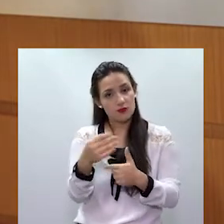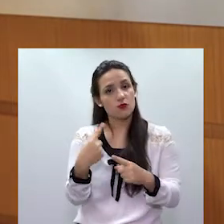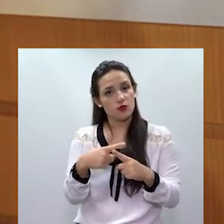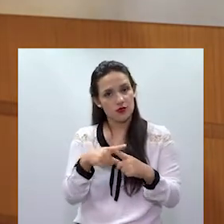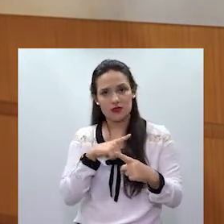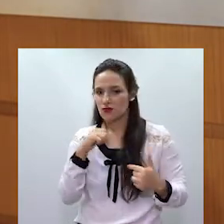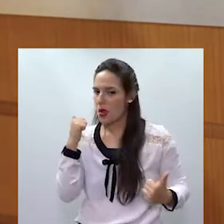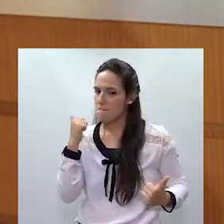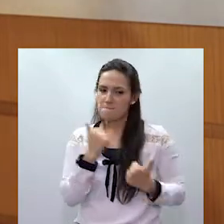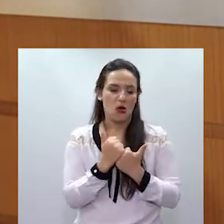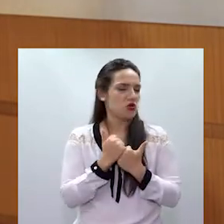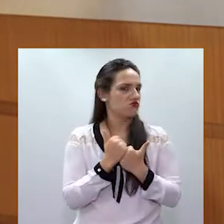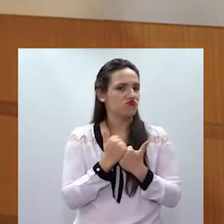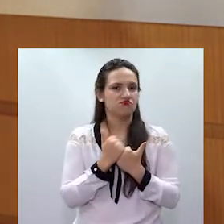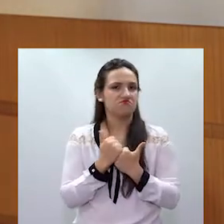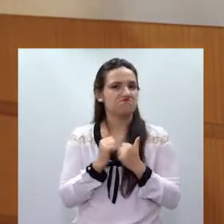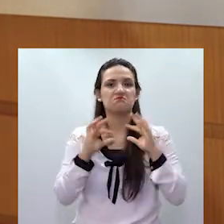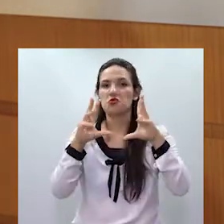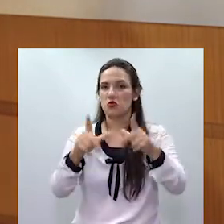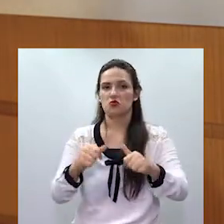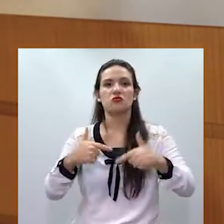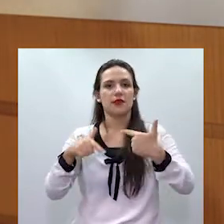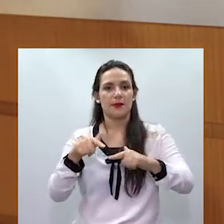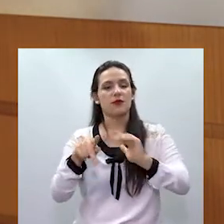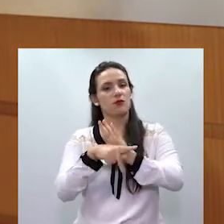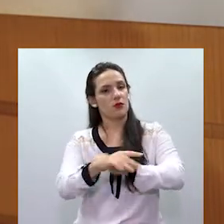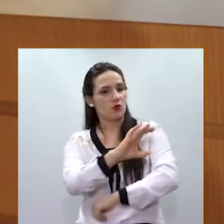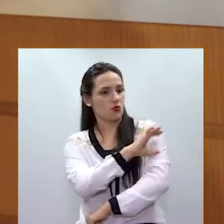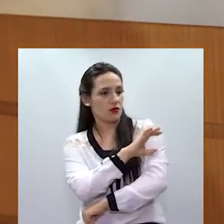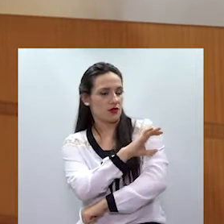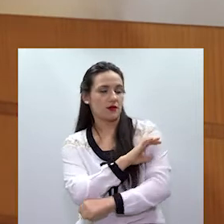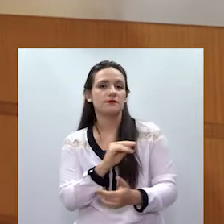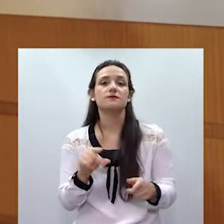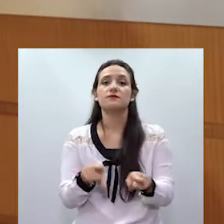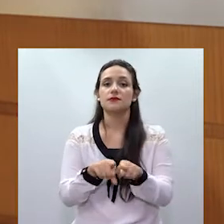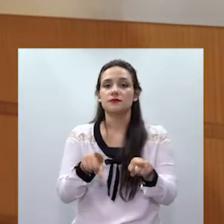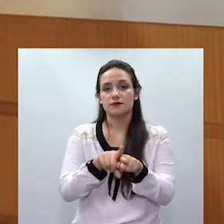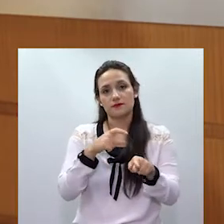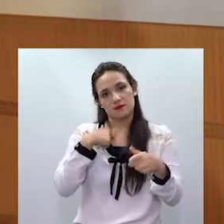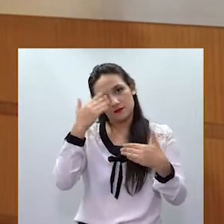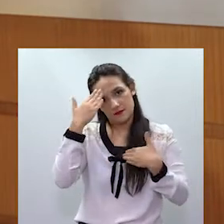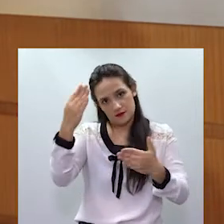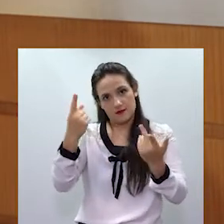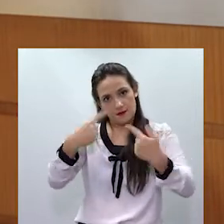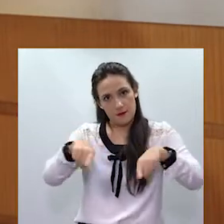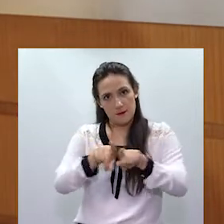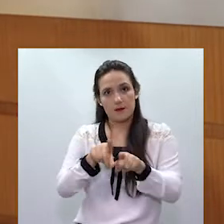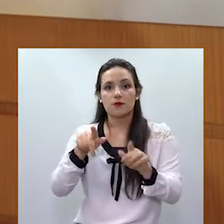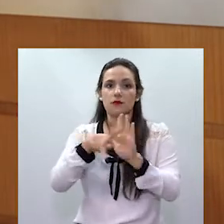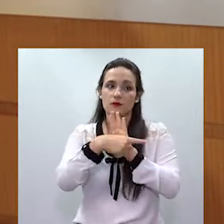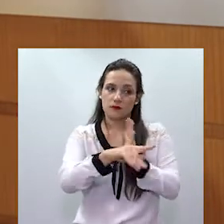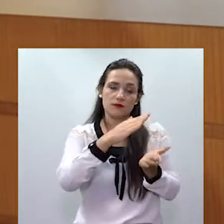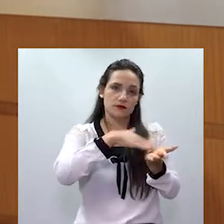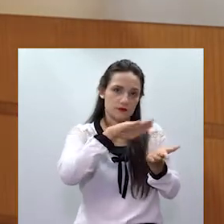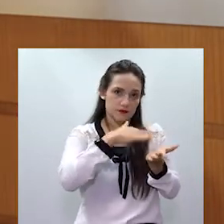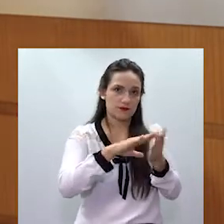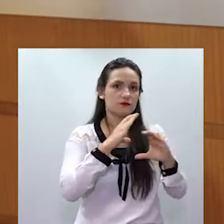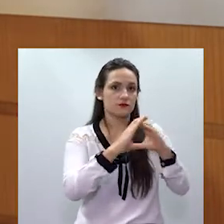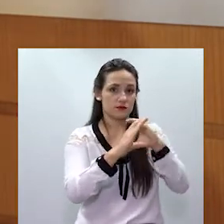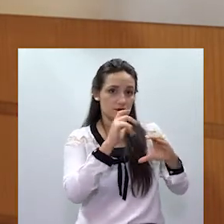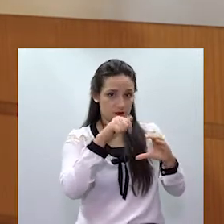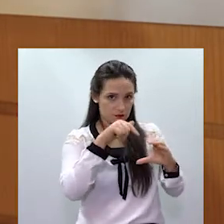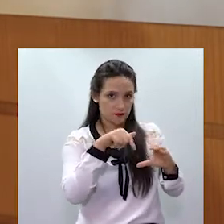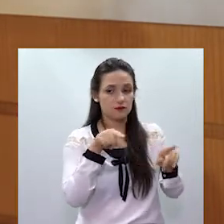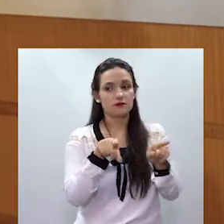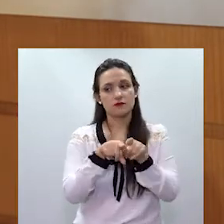Tribunal de Justiça pelo apoio incondicional às ações da Coordenadoria da Mulher, agradecer as parcerias da